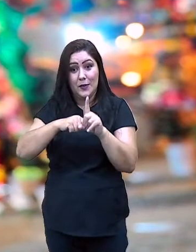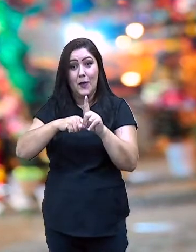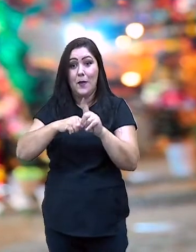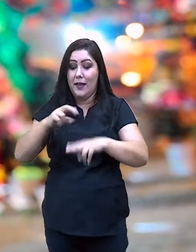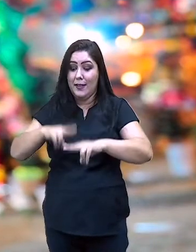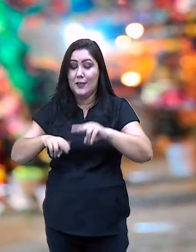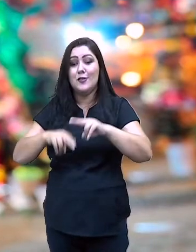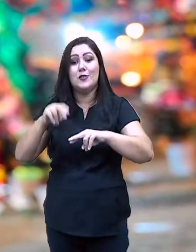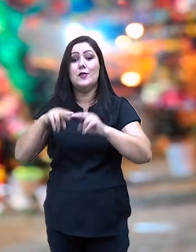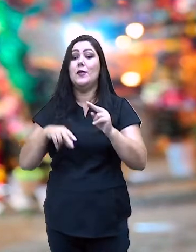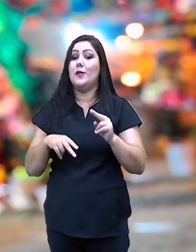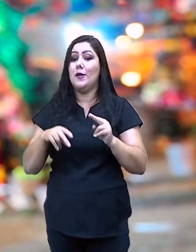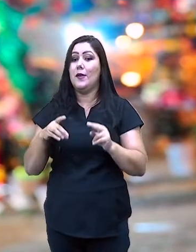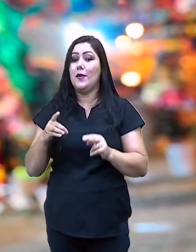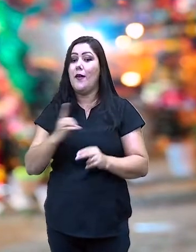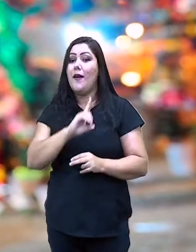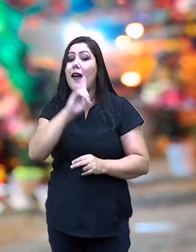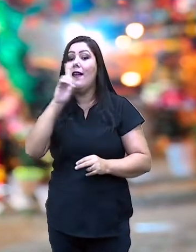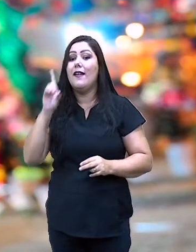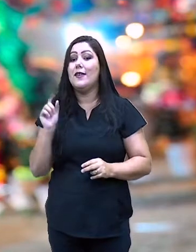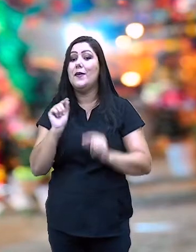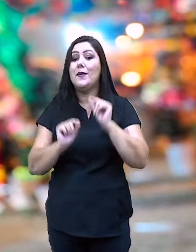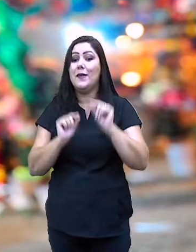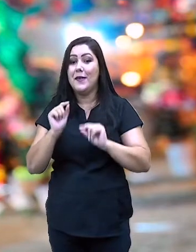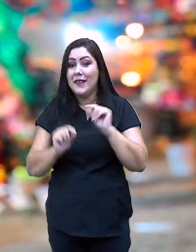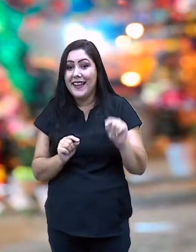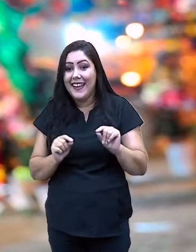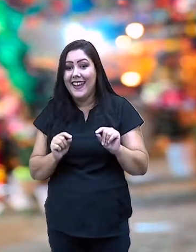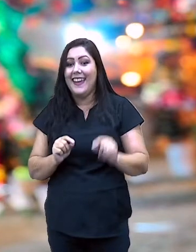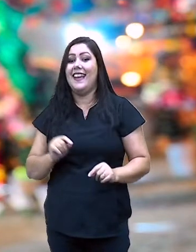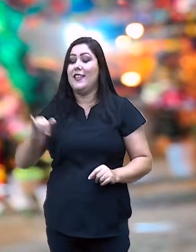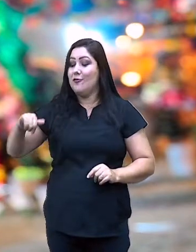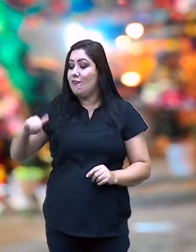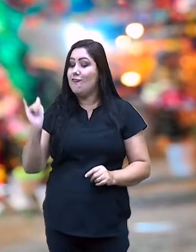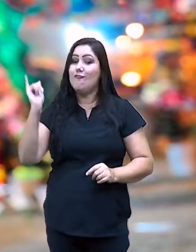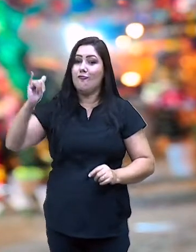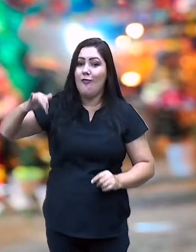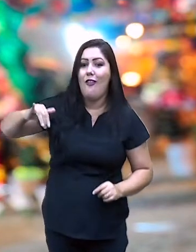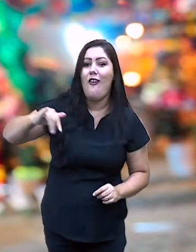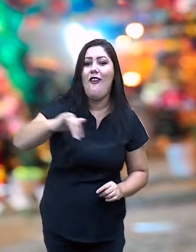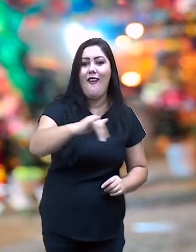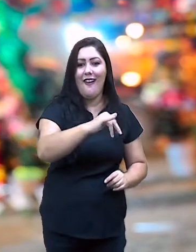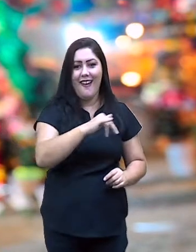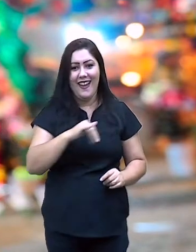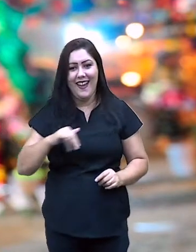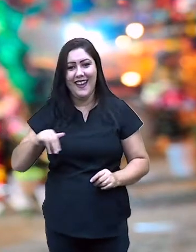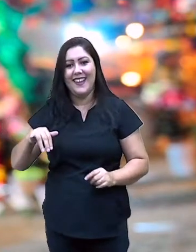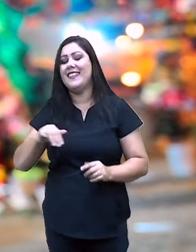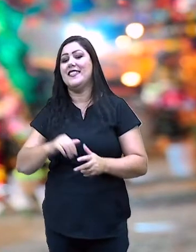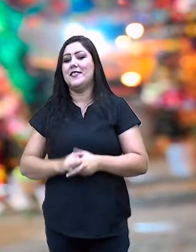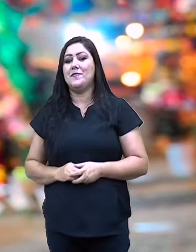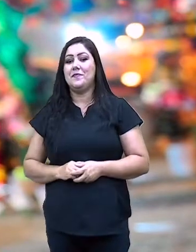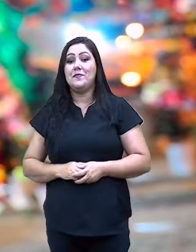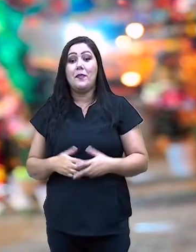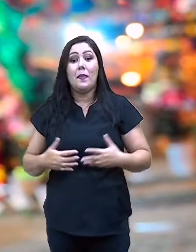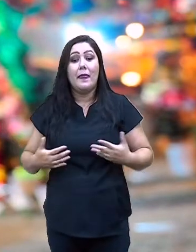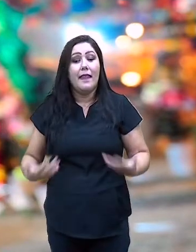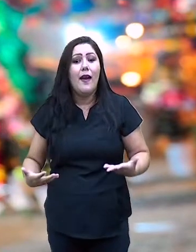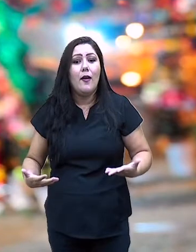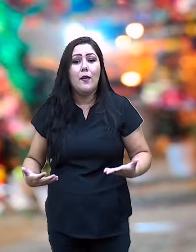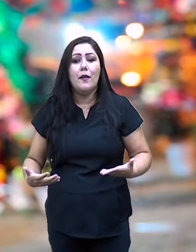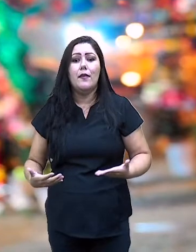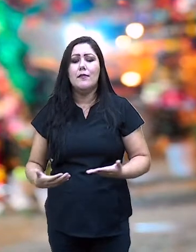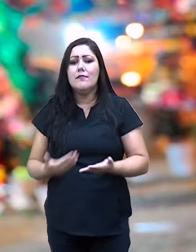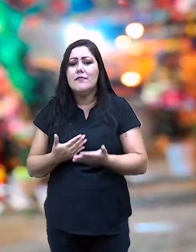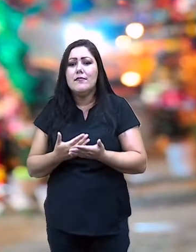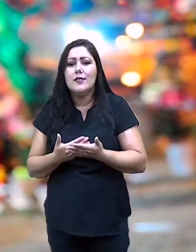tem até um dia especial para ele. Aí, no Maranhão, começaram a se dançar esse boi. Por